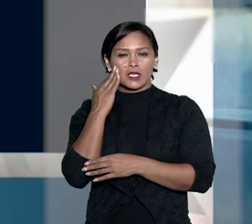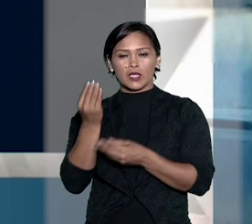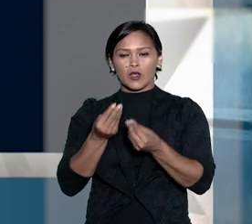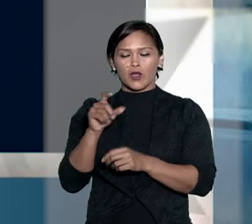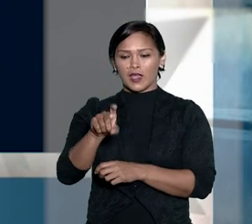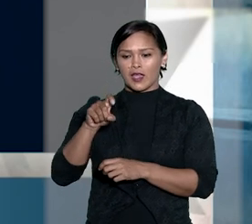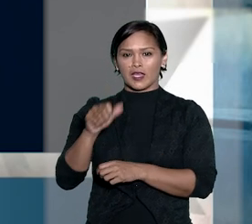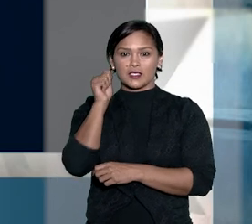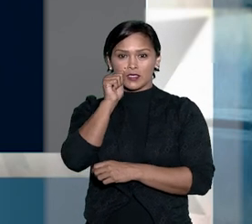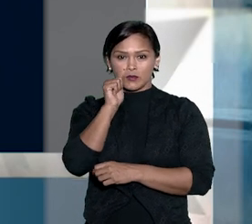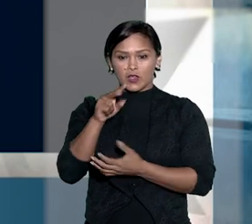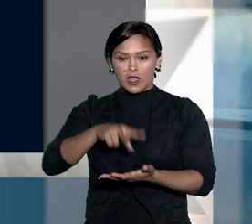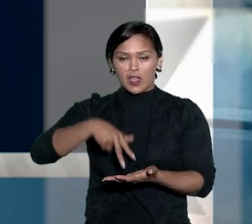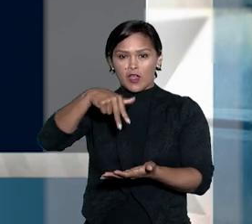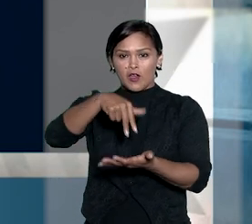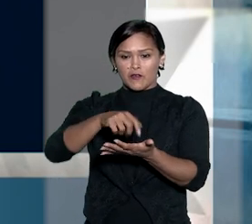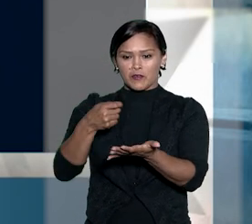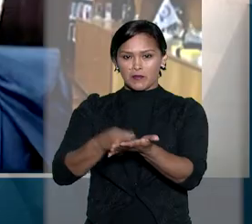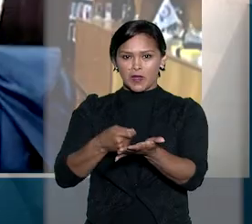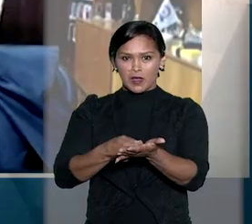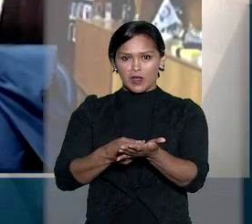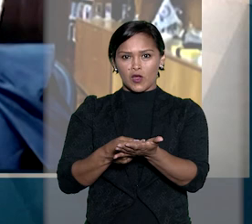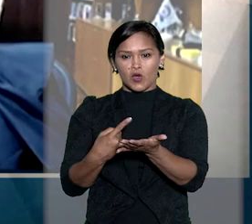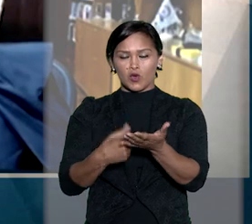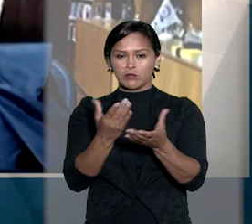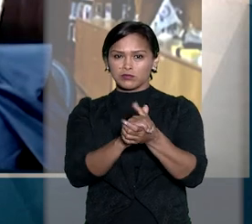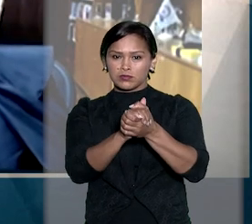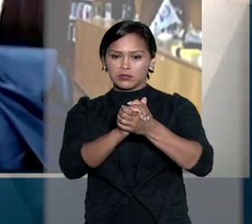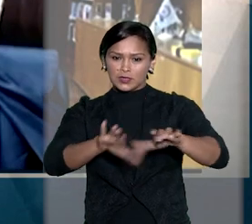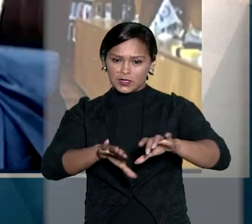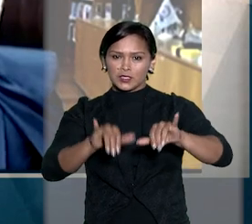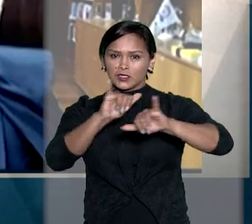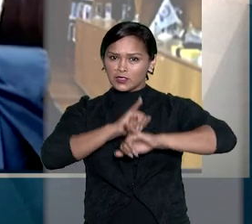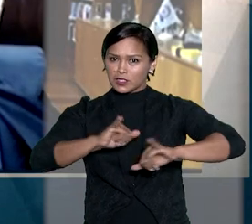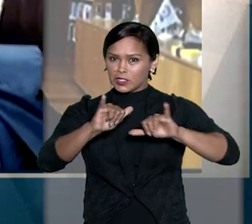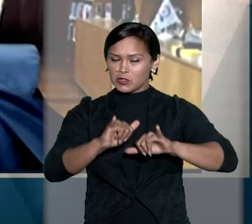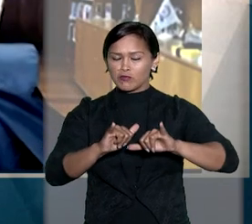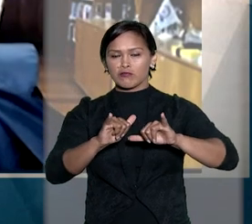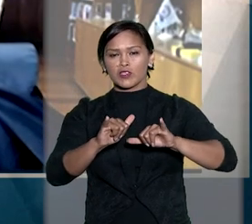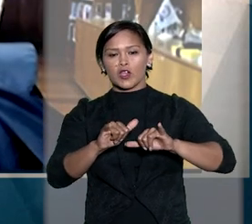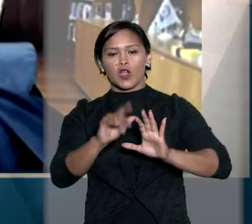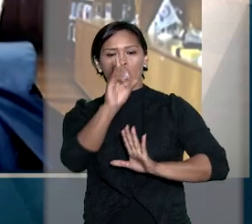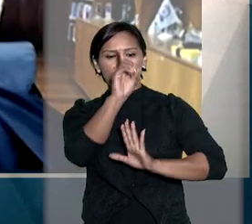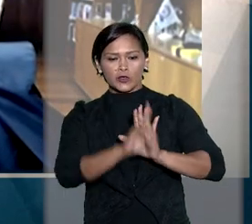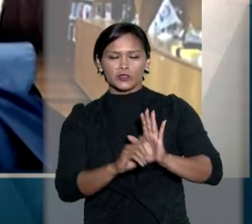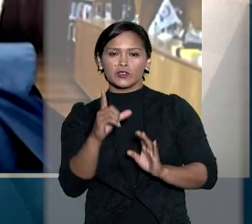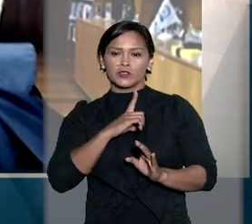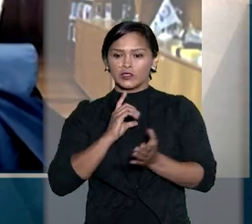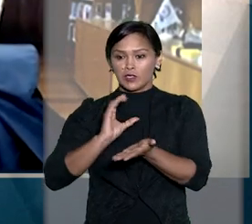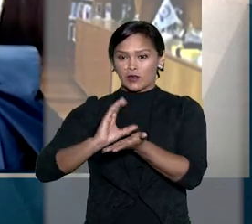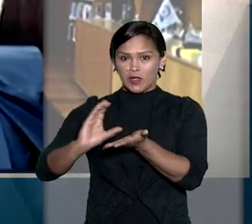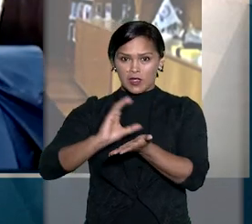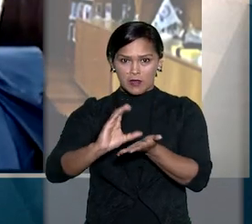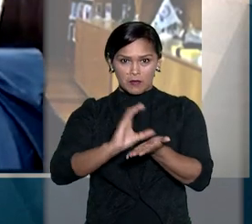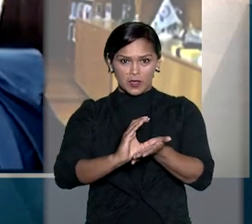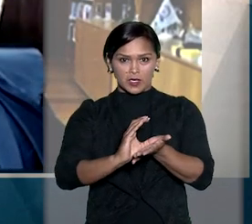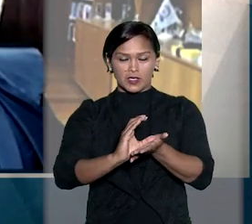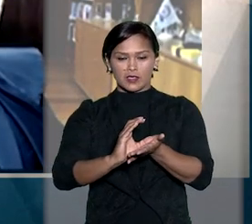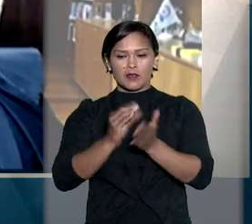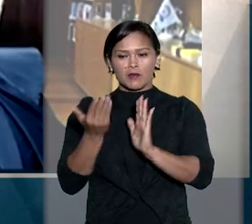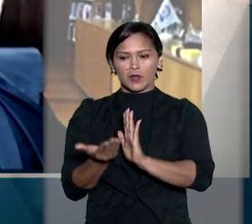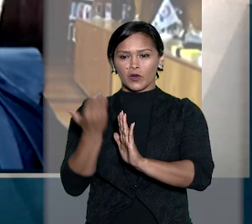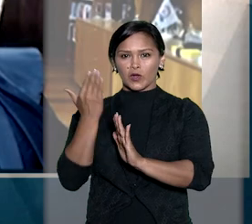considerou que a ex-esposa, ao firmar acordo na separação, renunciou tacitamente ao direito de obter reparação